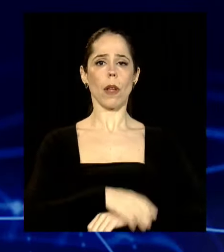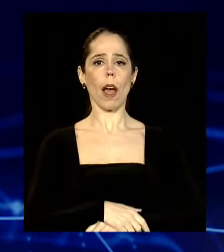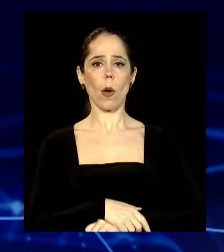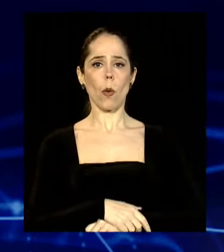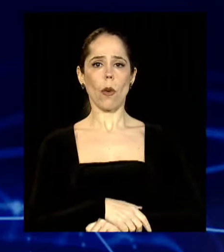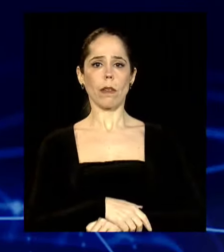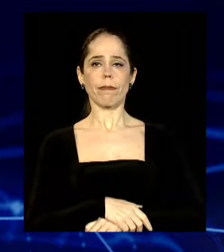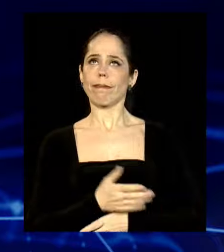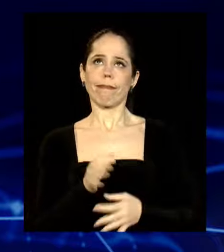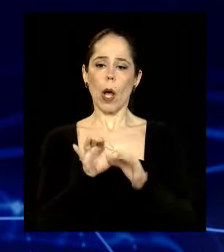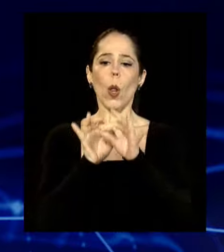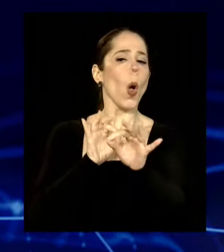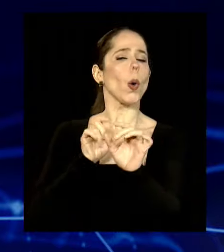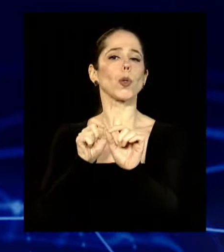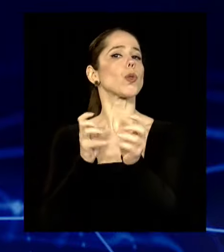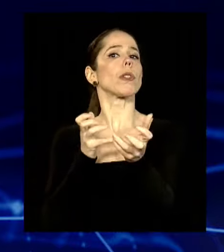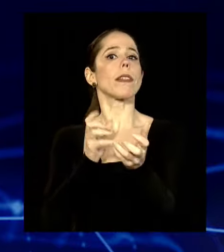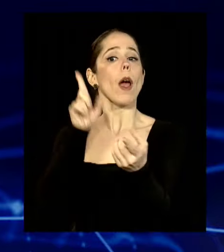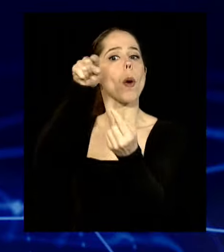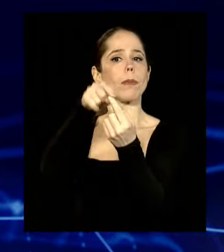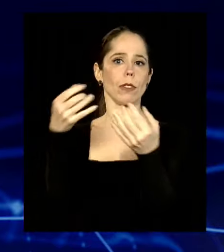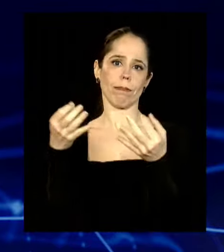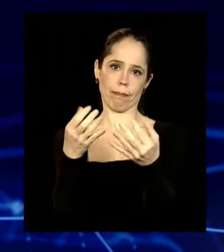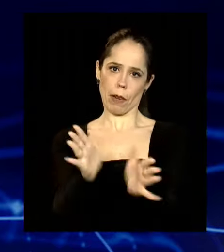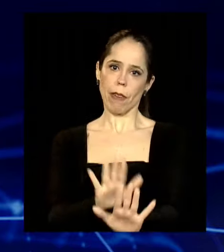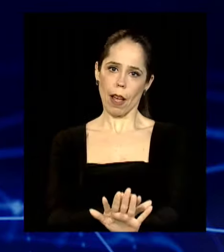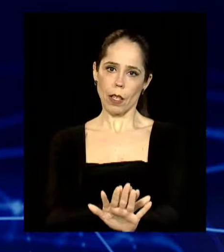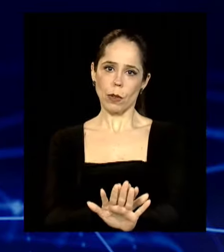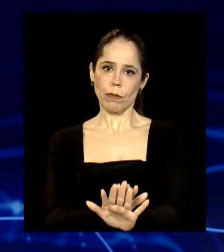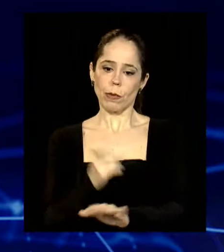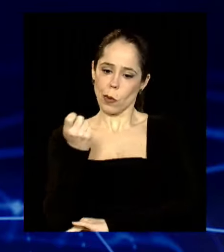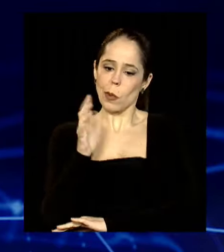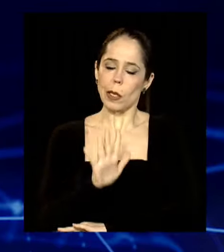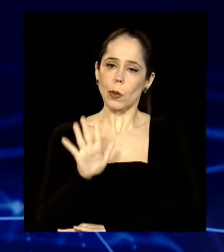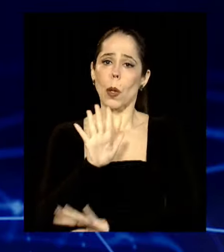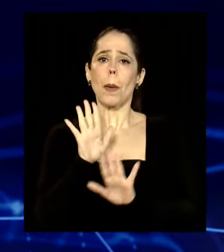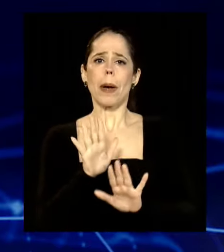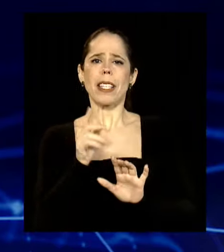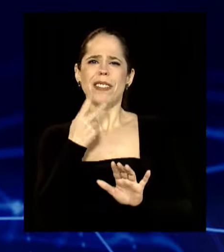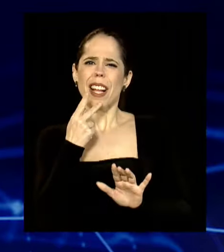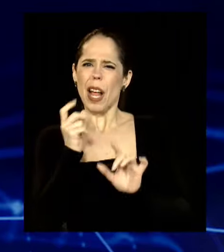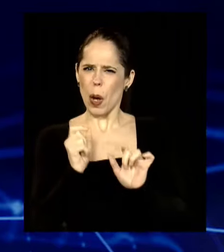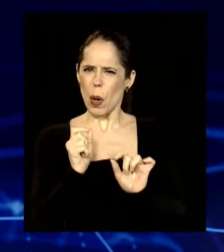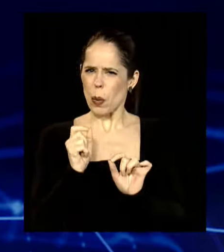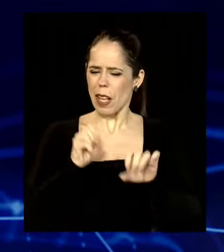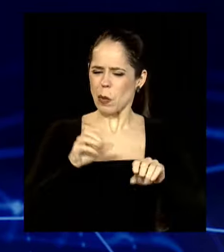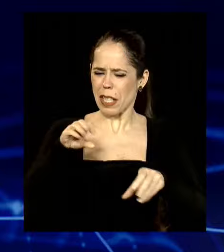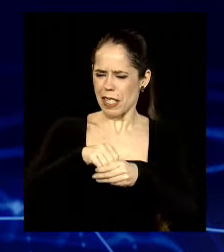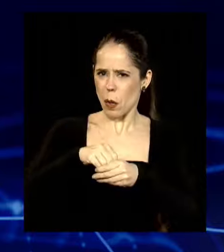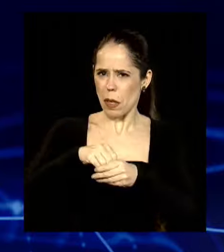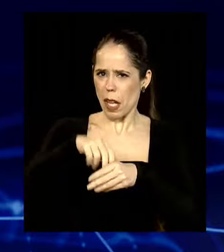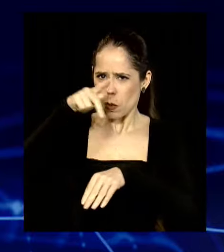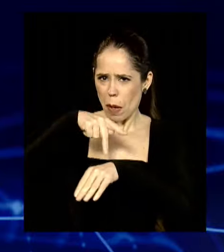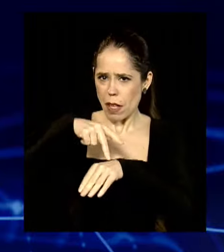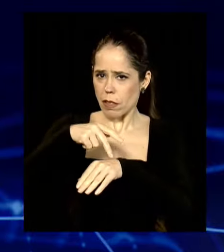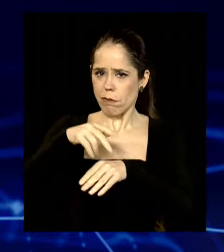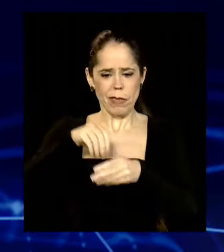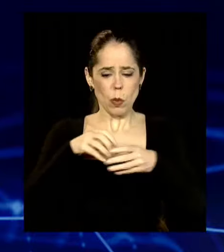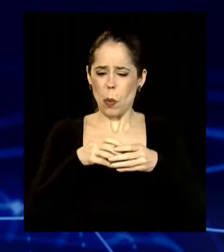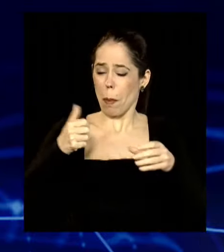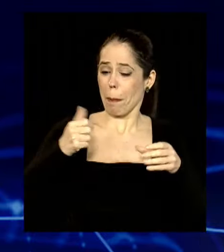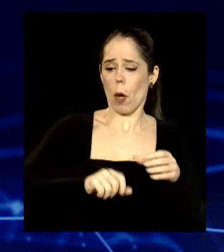que a gente deseja que ela seja, mas não é correto dizer que ela esteja entre as piores do país. O IDEB foi divulgado